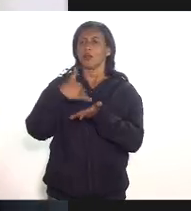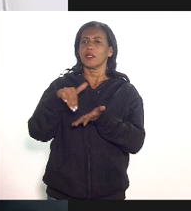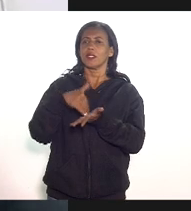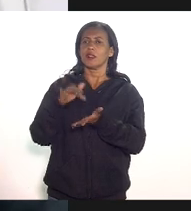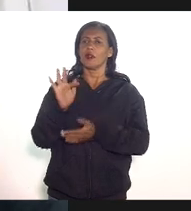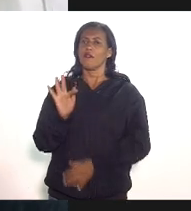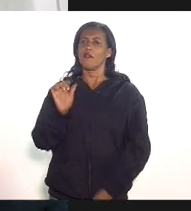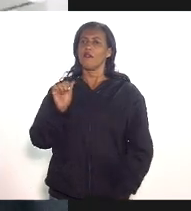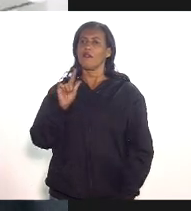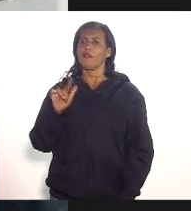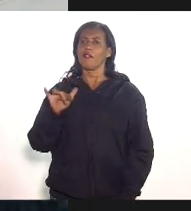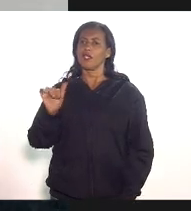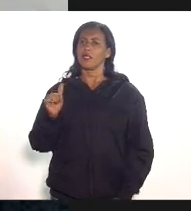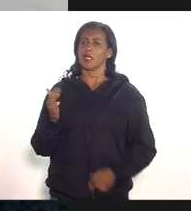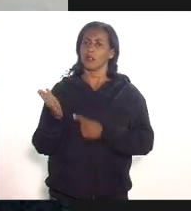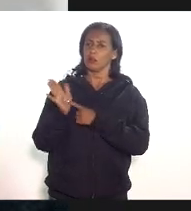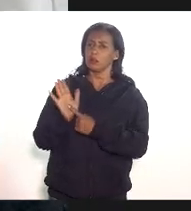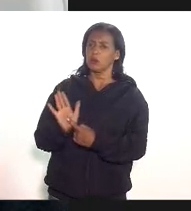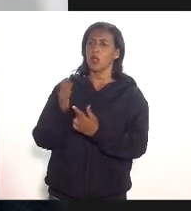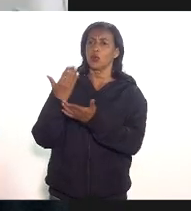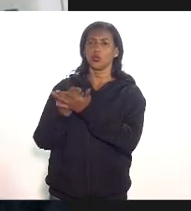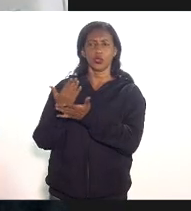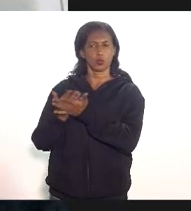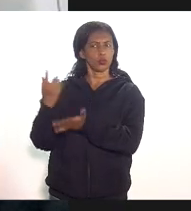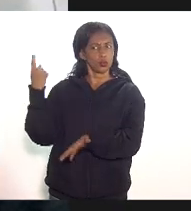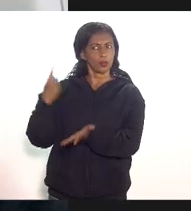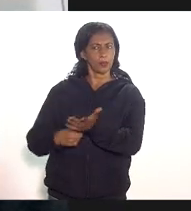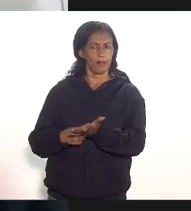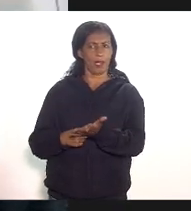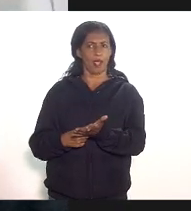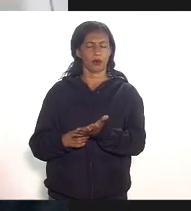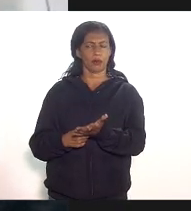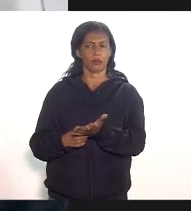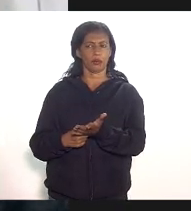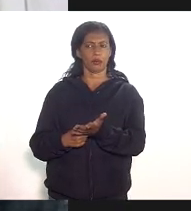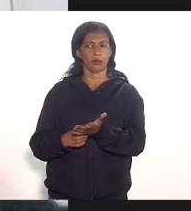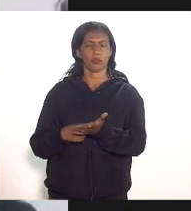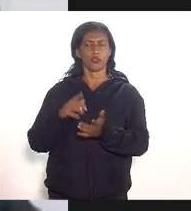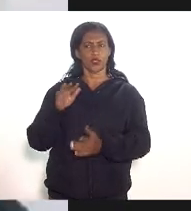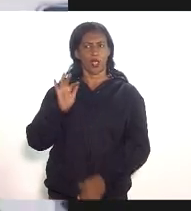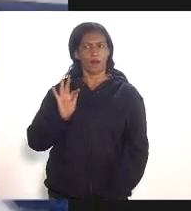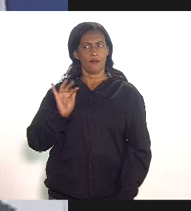apresentar o estudo de impacto do benefício fiscal